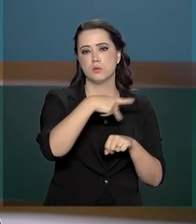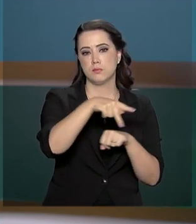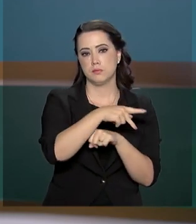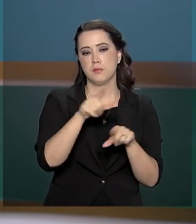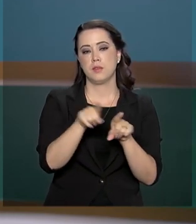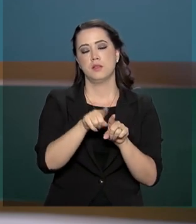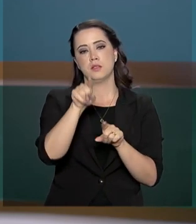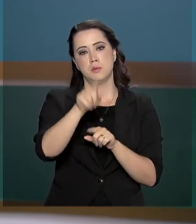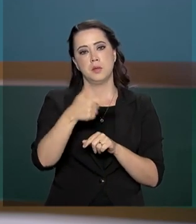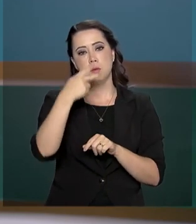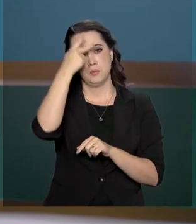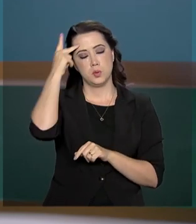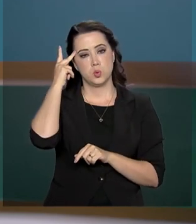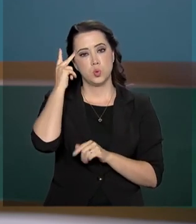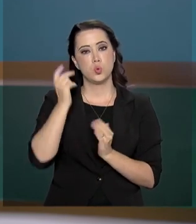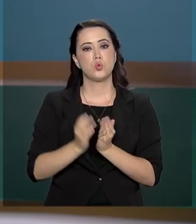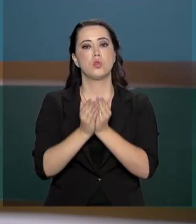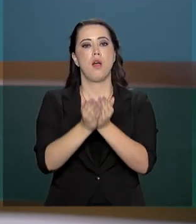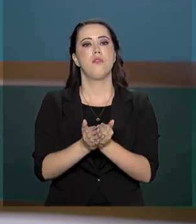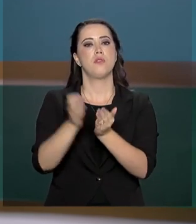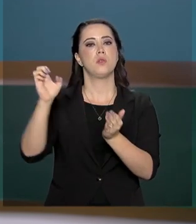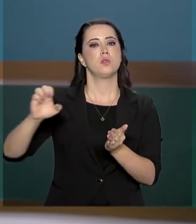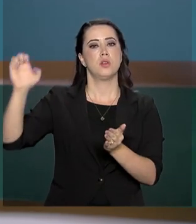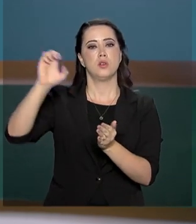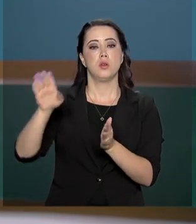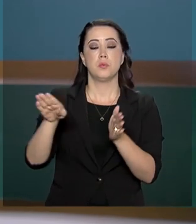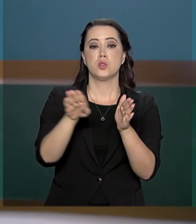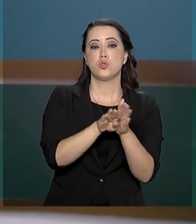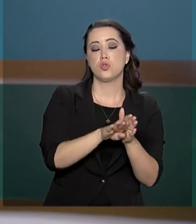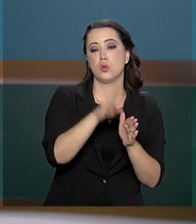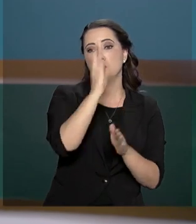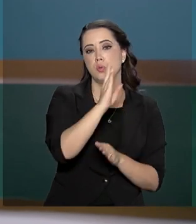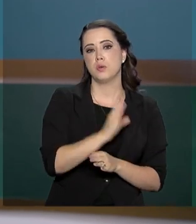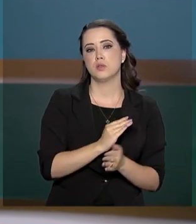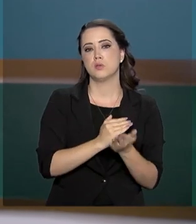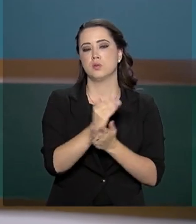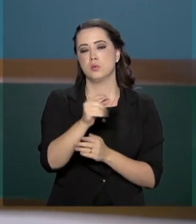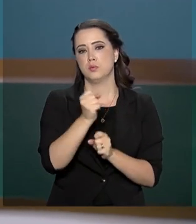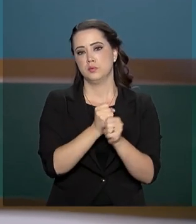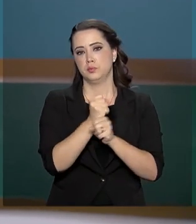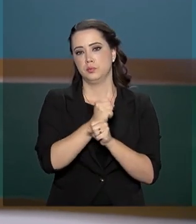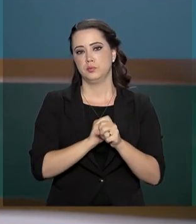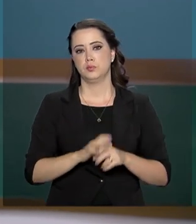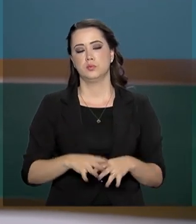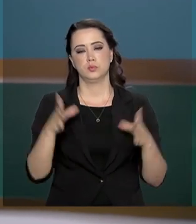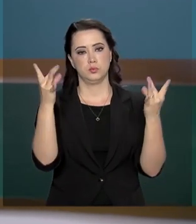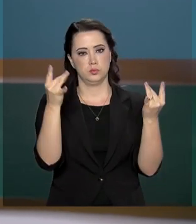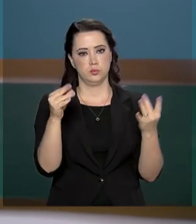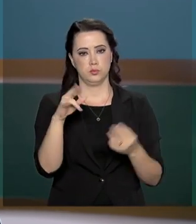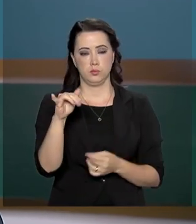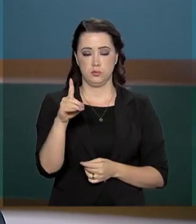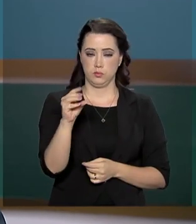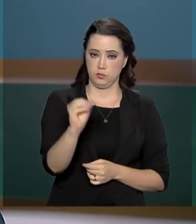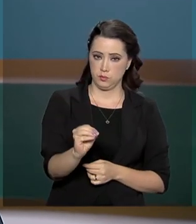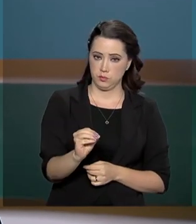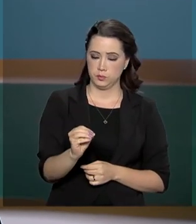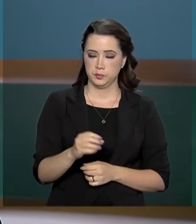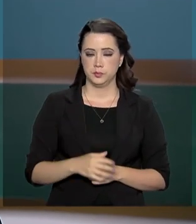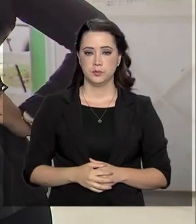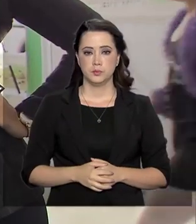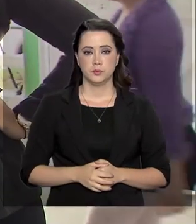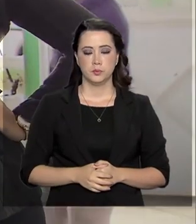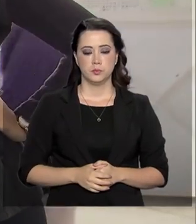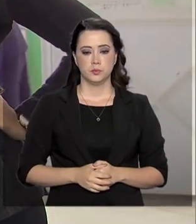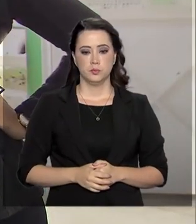eles, tripulantes de um navio europeu que aportou em águas brasileiras no início deste ano. Os detalhes com Ricardo Ferraz.